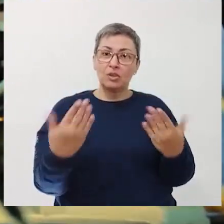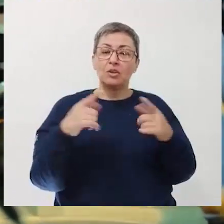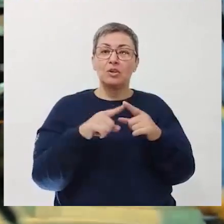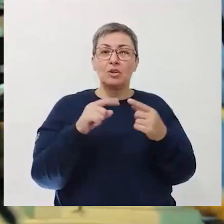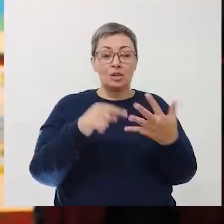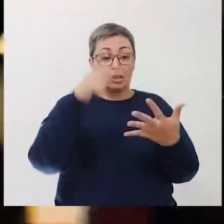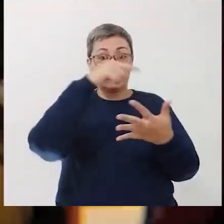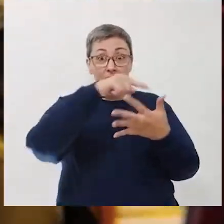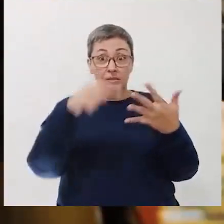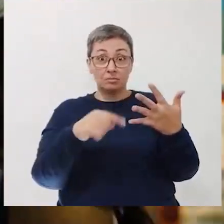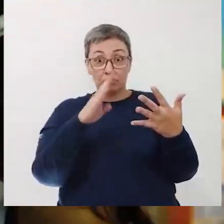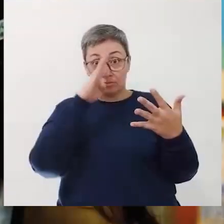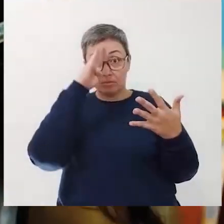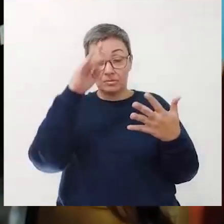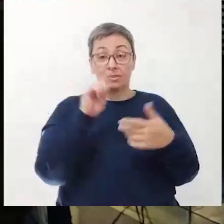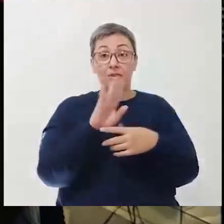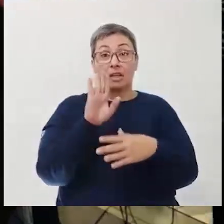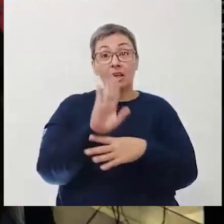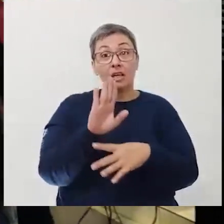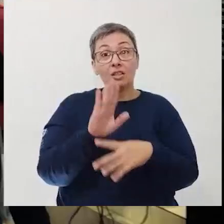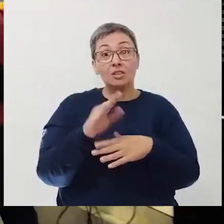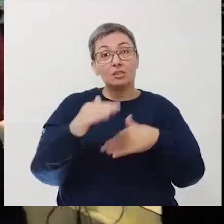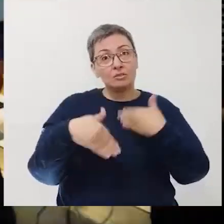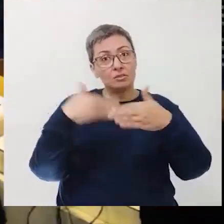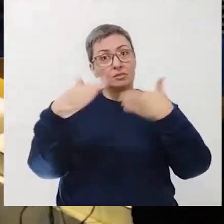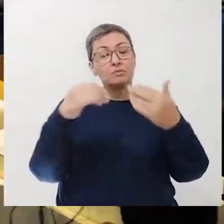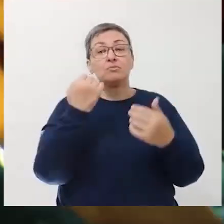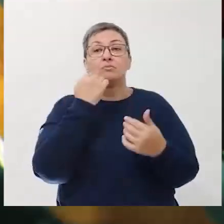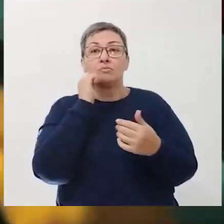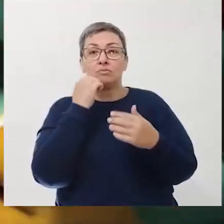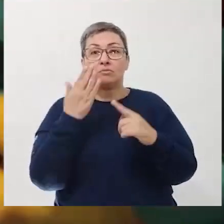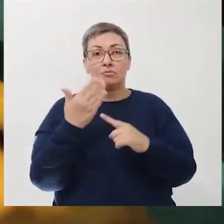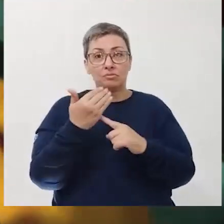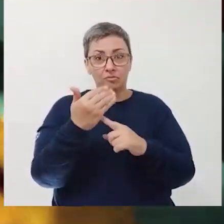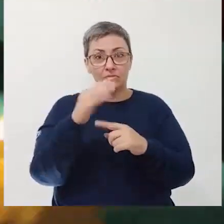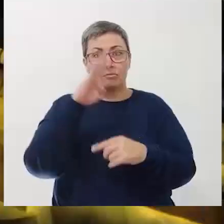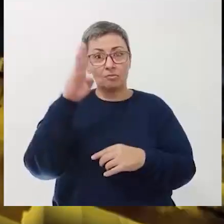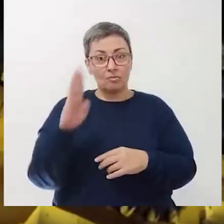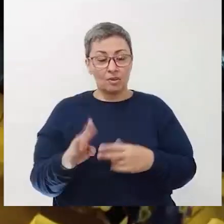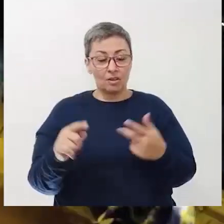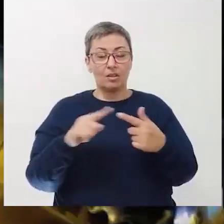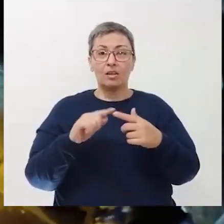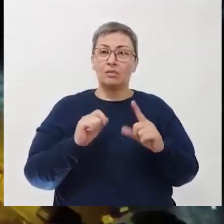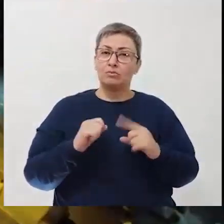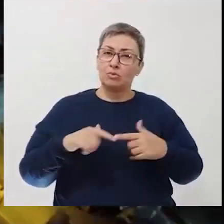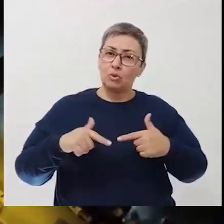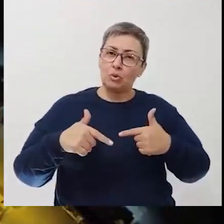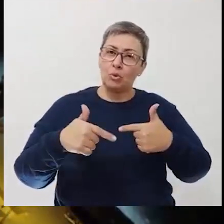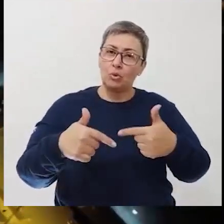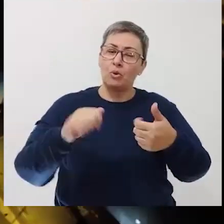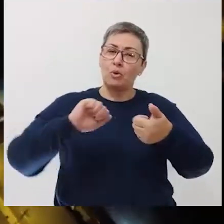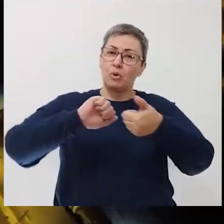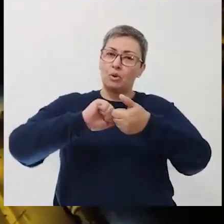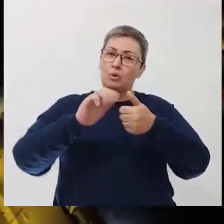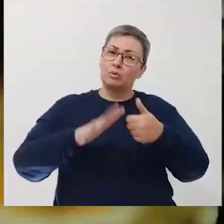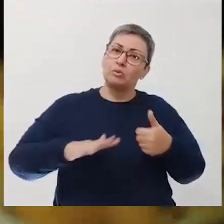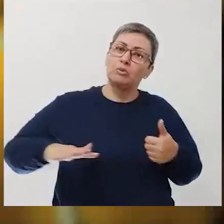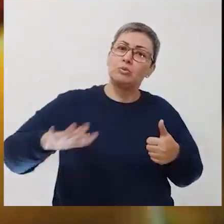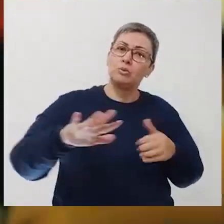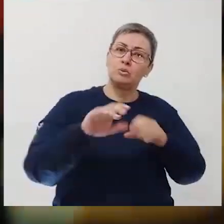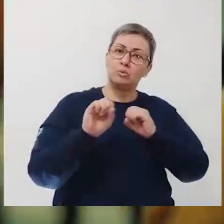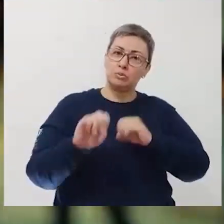voltados a cinco pontos principais. Colaborar com o desenvolvimento científico e tecnológico do Brasil. Lutar pela qualidade e